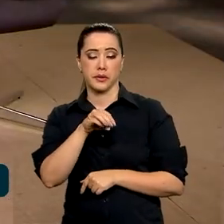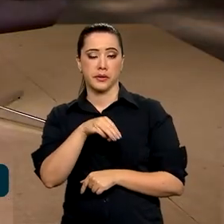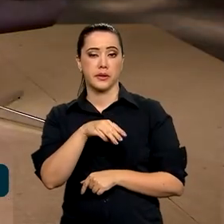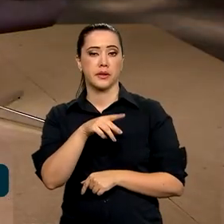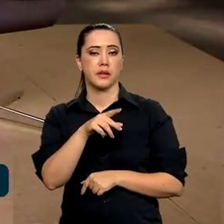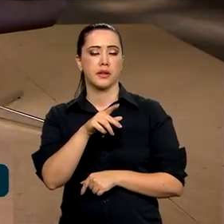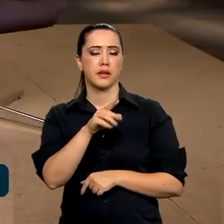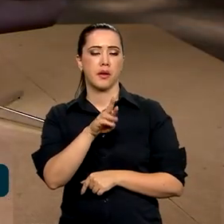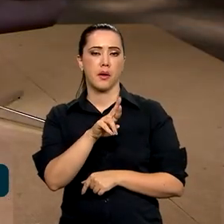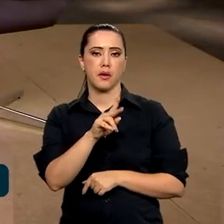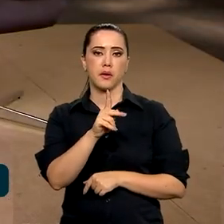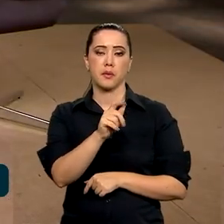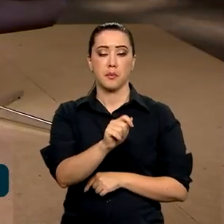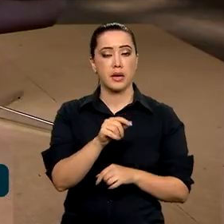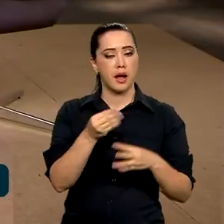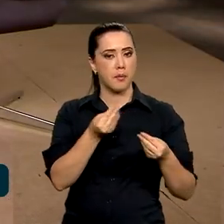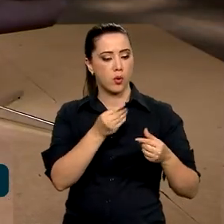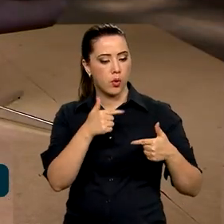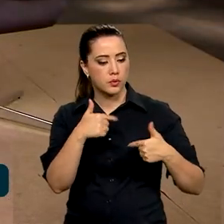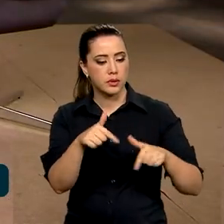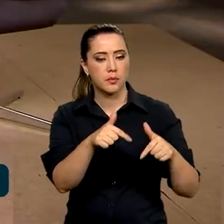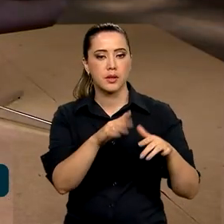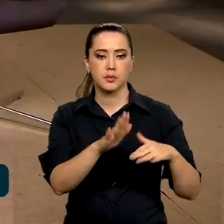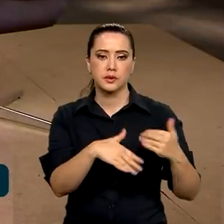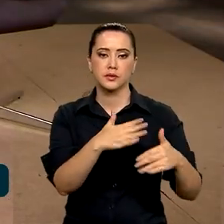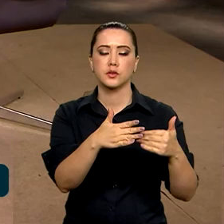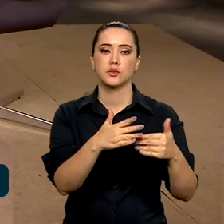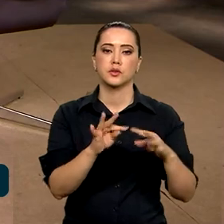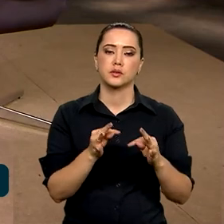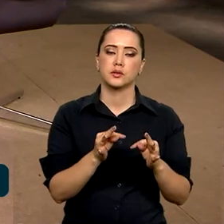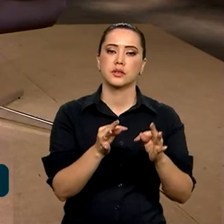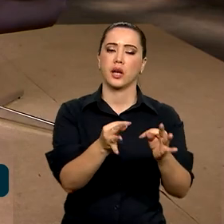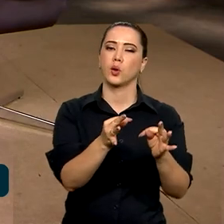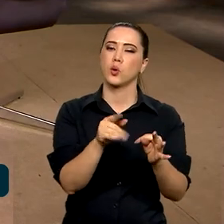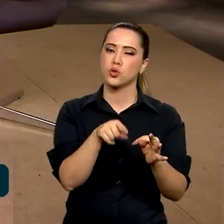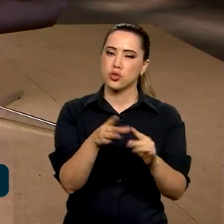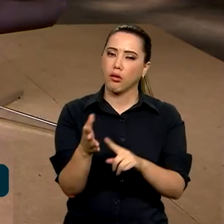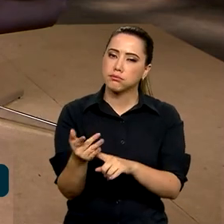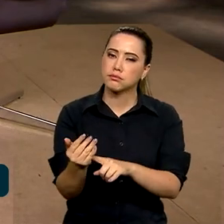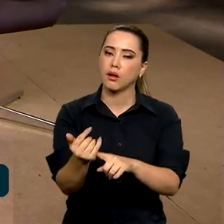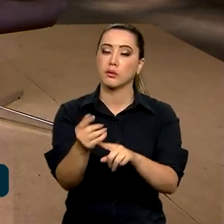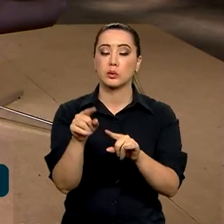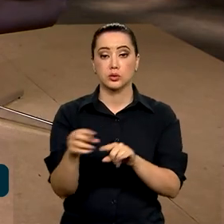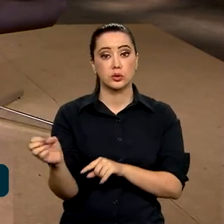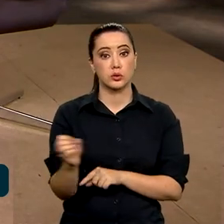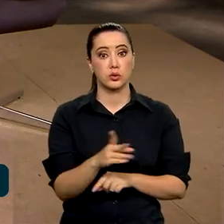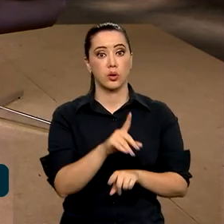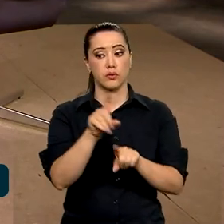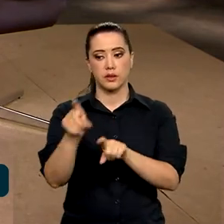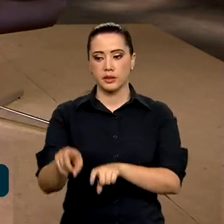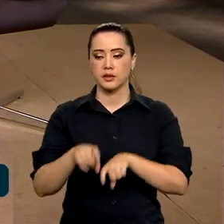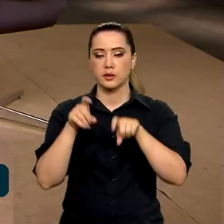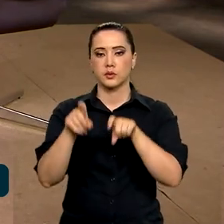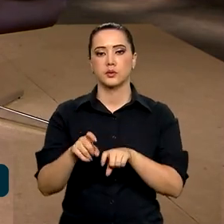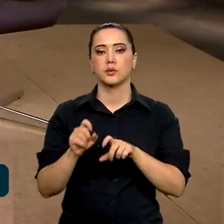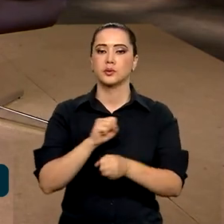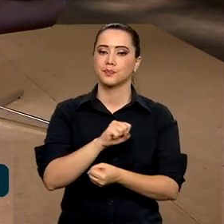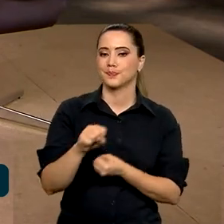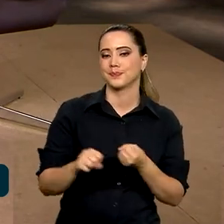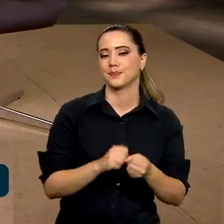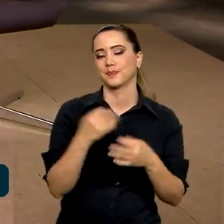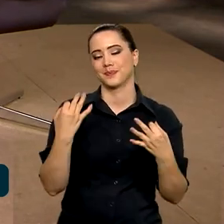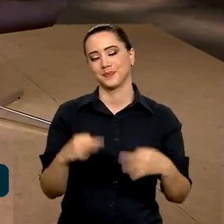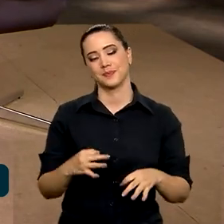para realmente desenvolver tecnologias que garantam aí uma nova agricultura mais sustentável?